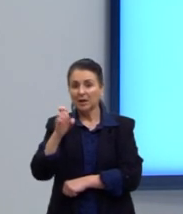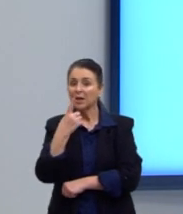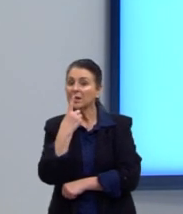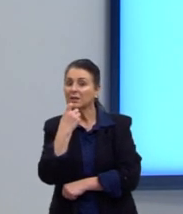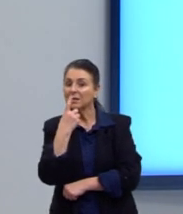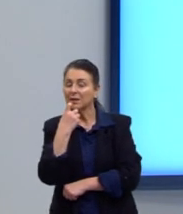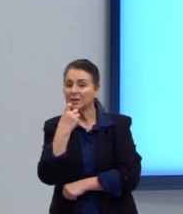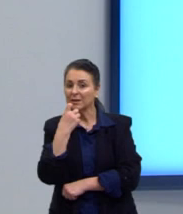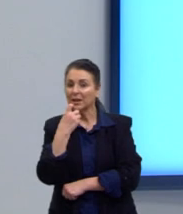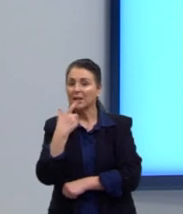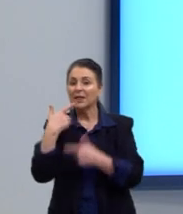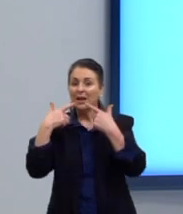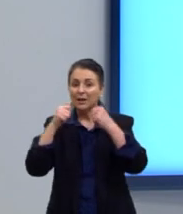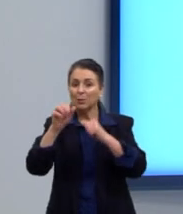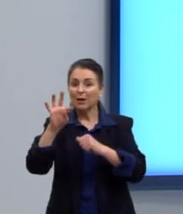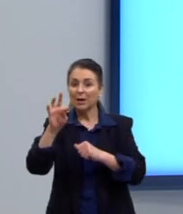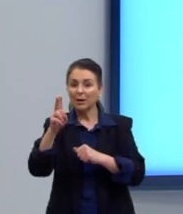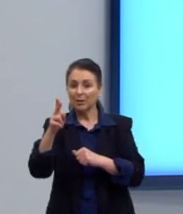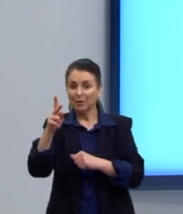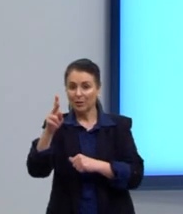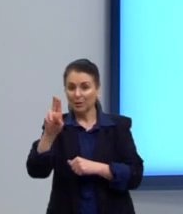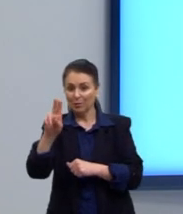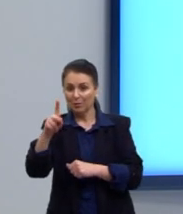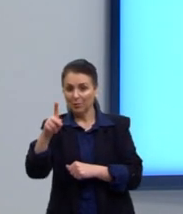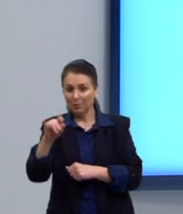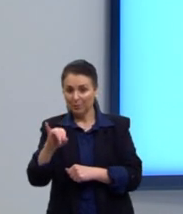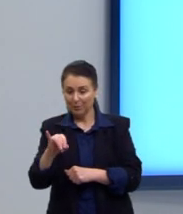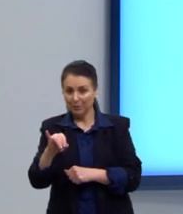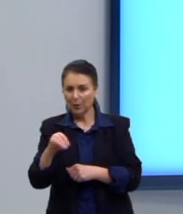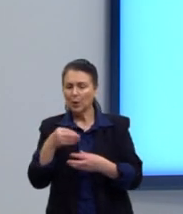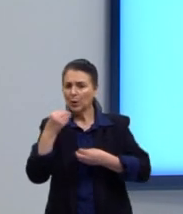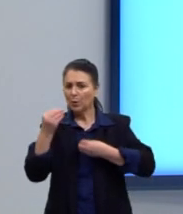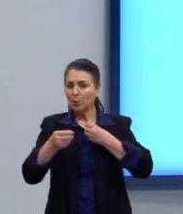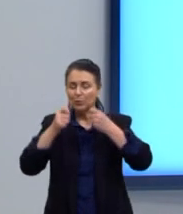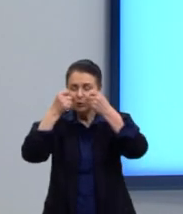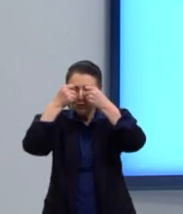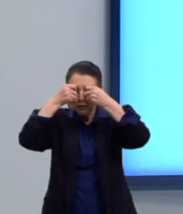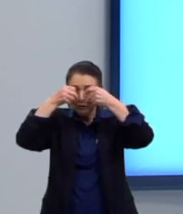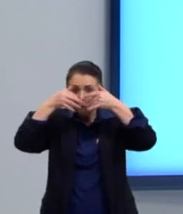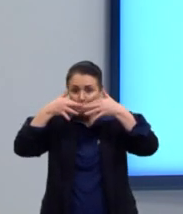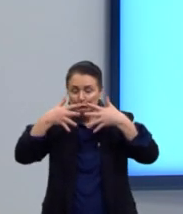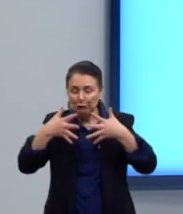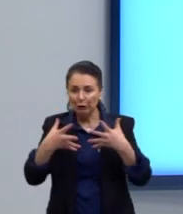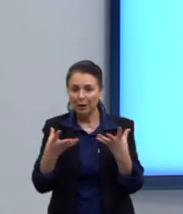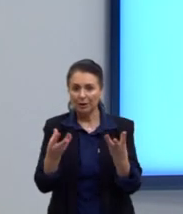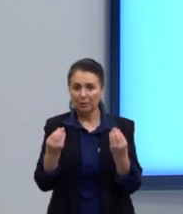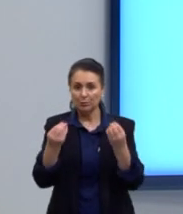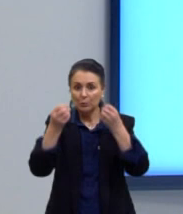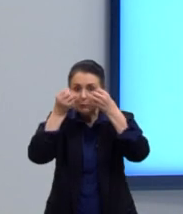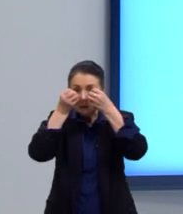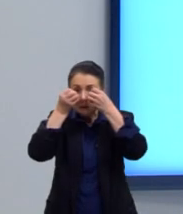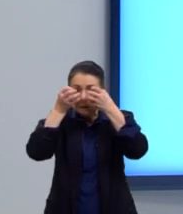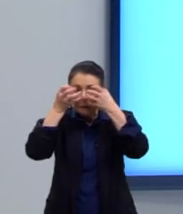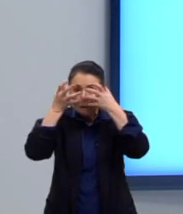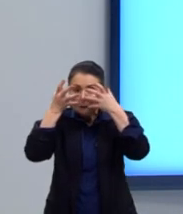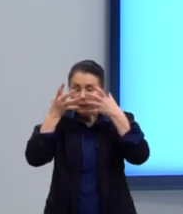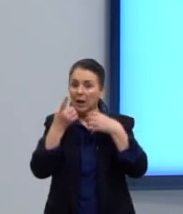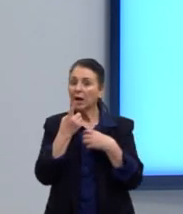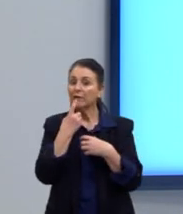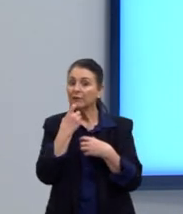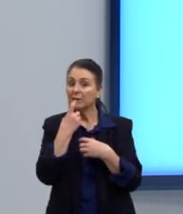em tupi. Como muito se chora, como quando se chora muito os olhos ficam vermelhos,